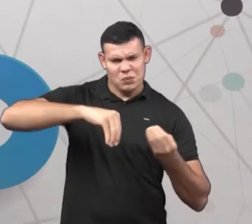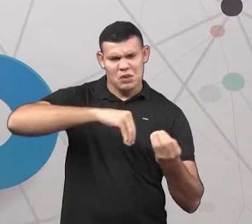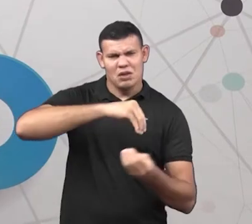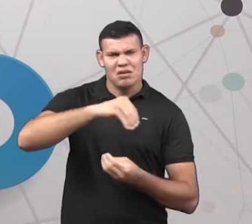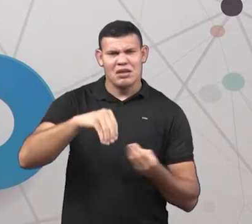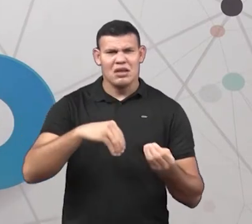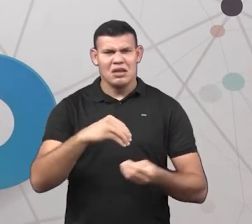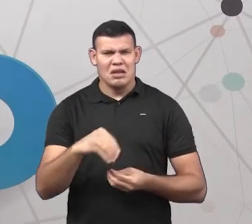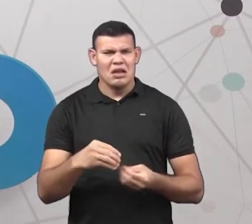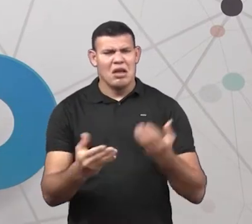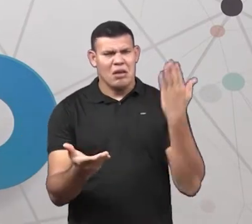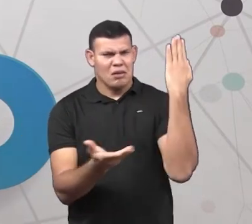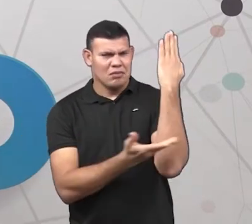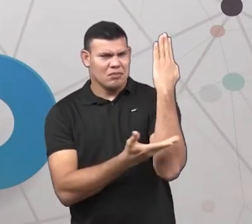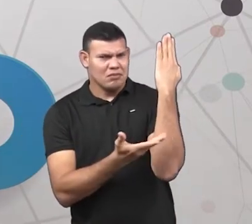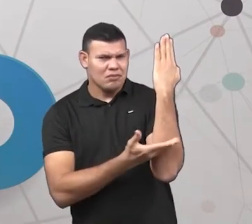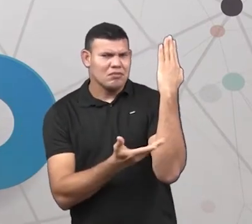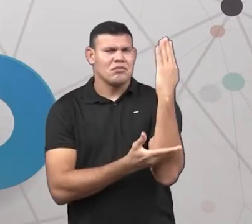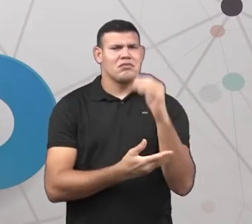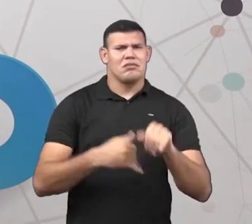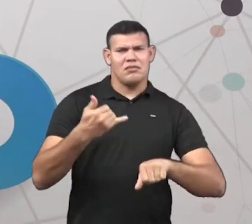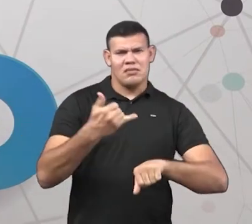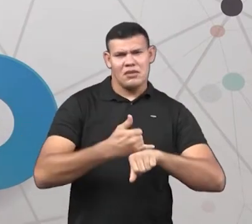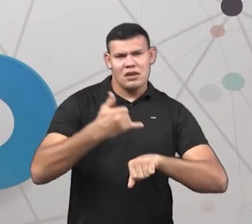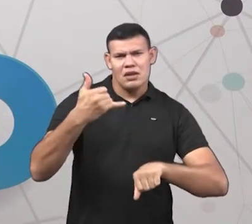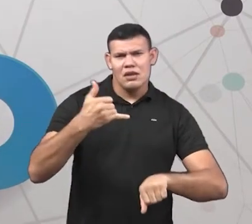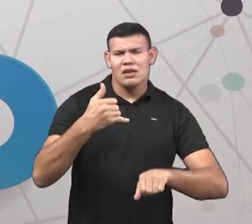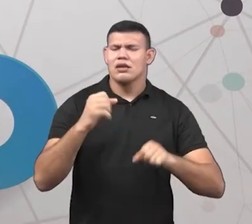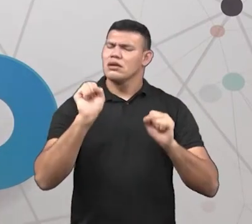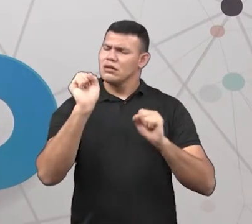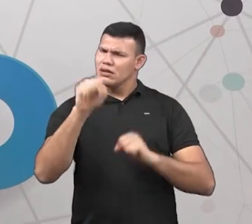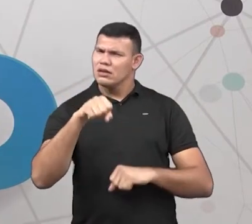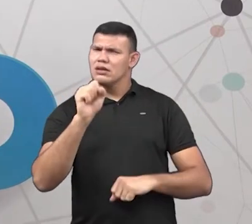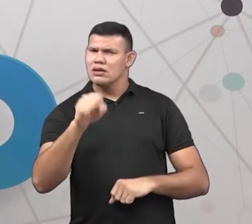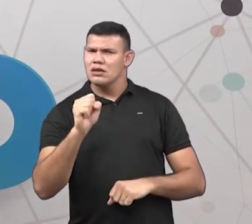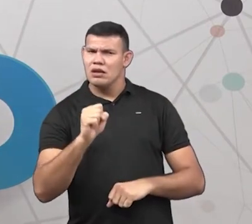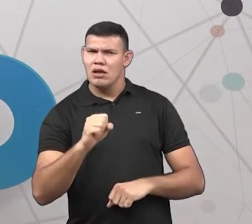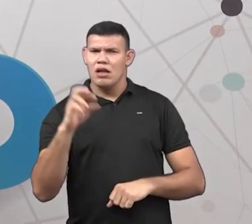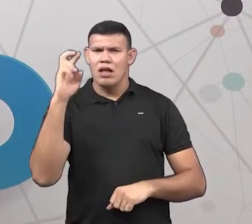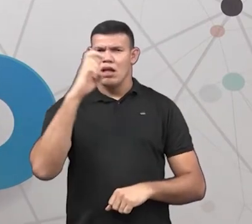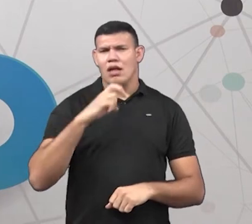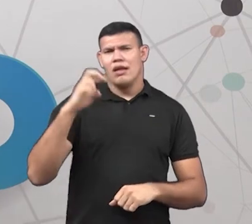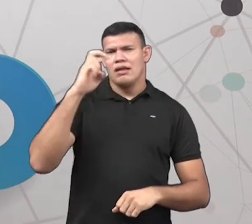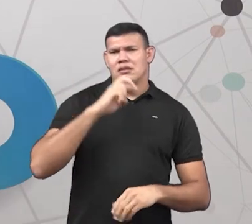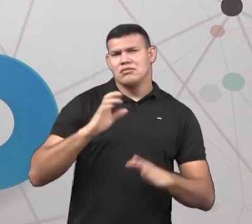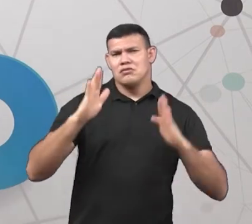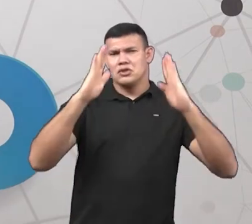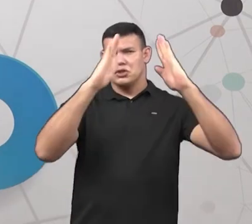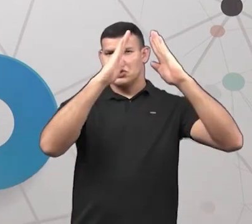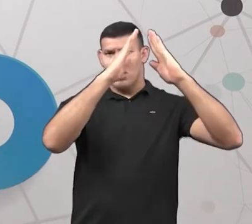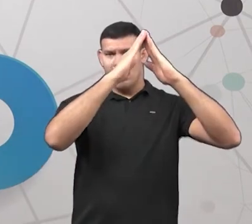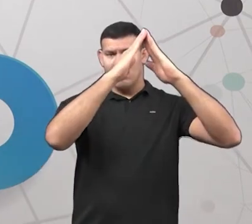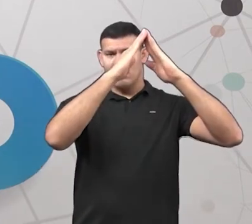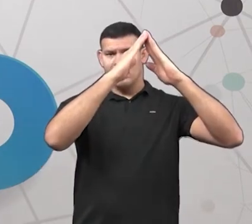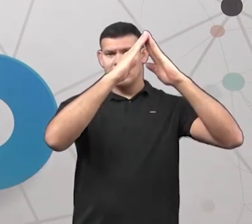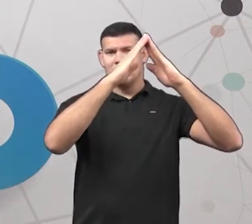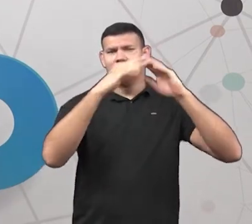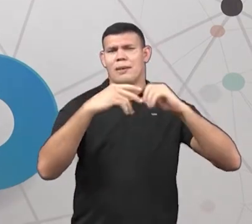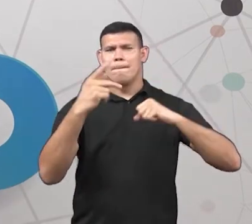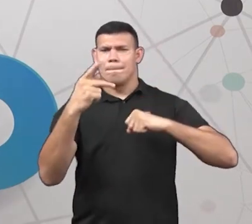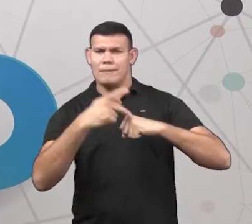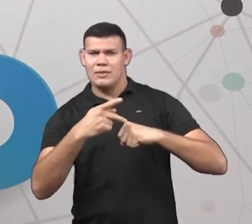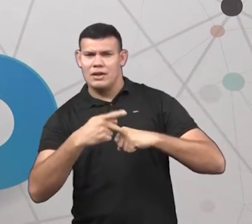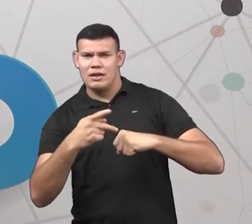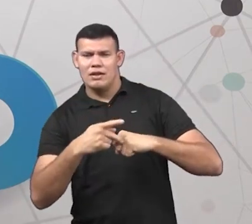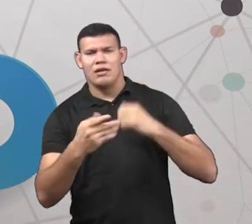material que tem madeira, tem metal. Sim. Se você observar algumas casas, elas são feitas de pedra.